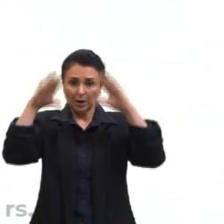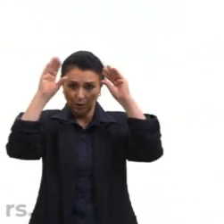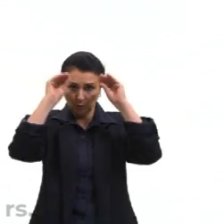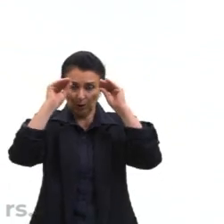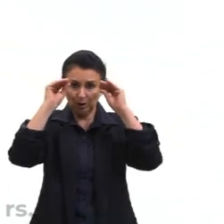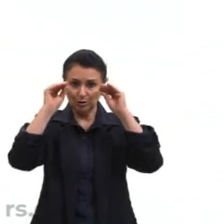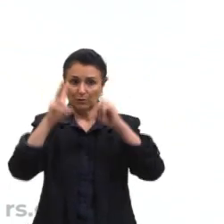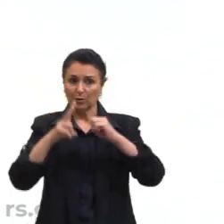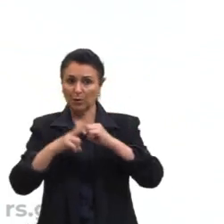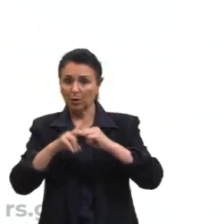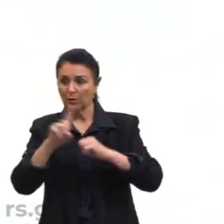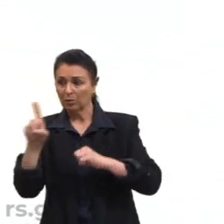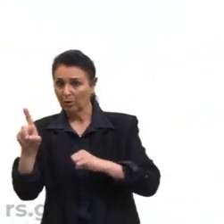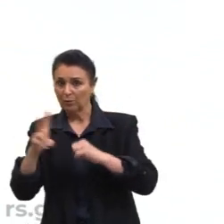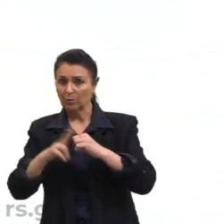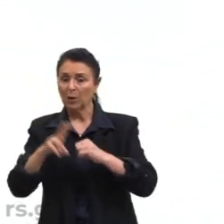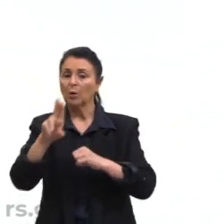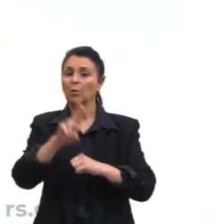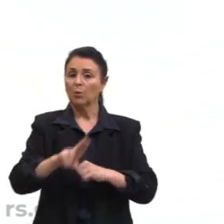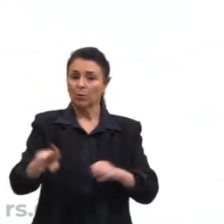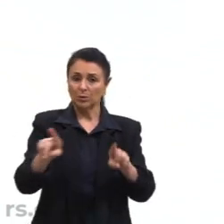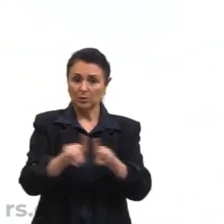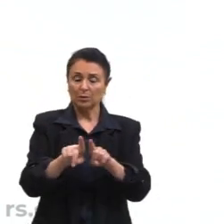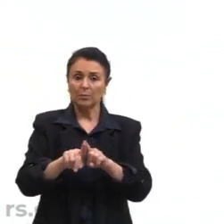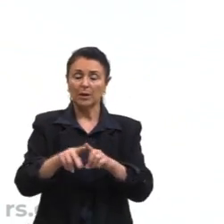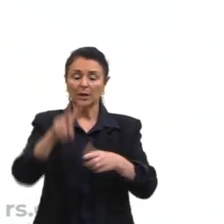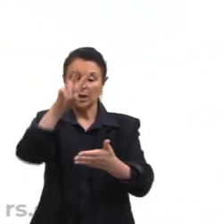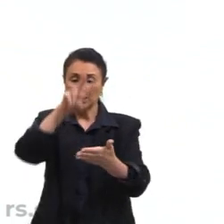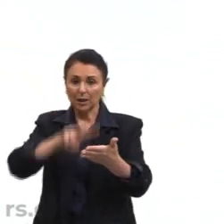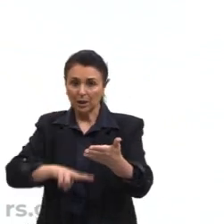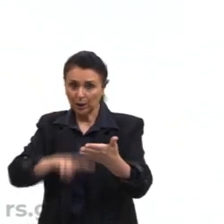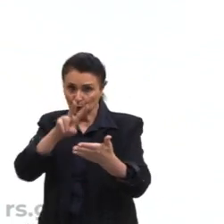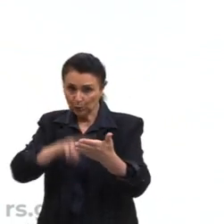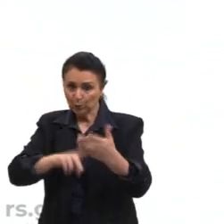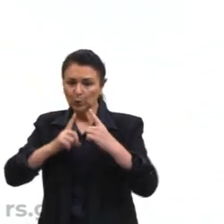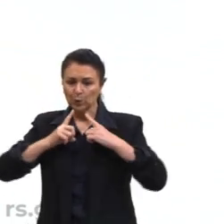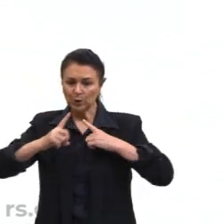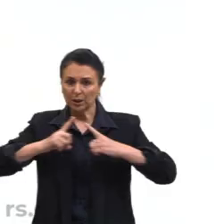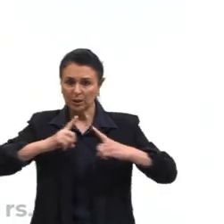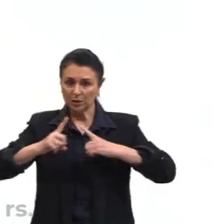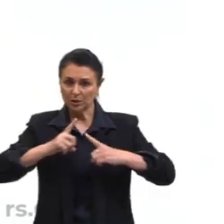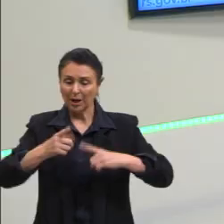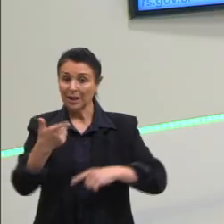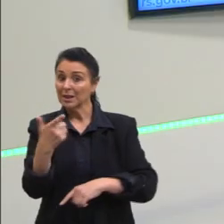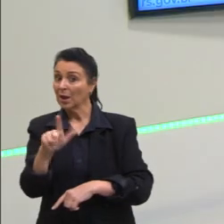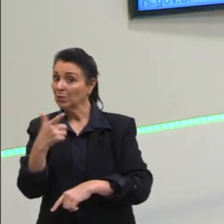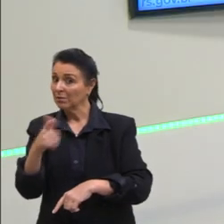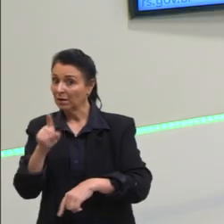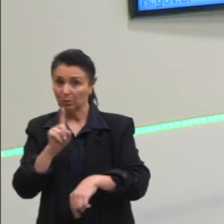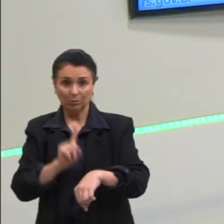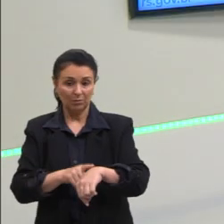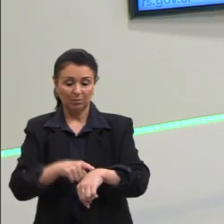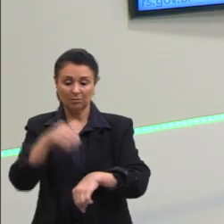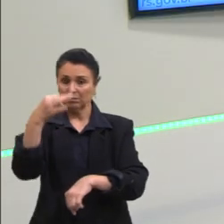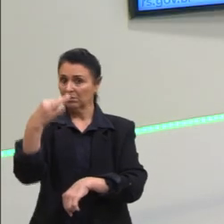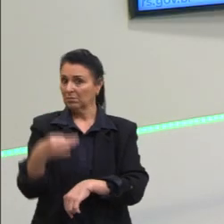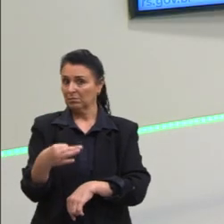humor, a leitura crítica da realidade, ela é atemporal, porque